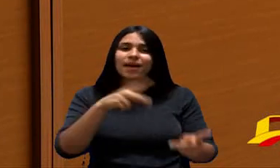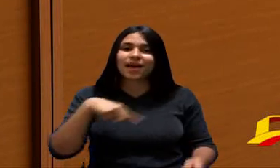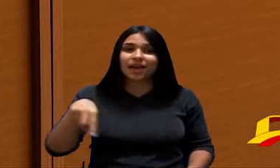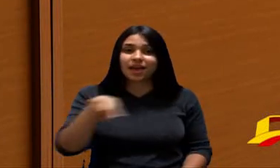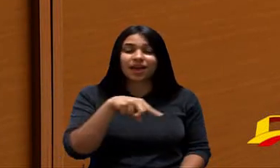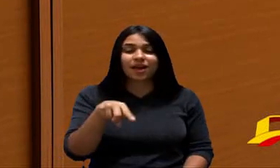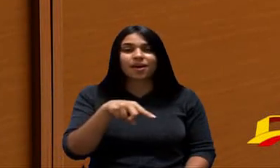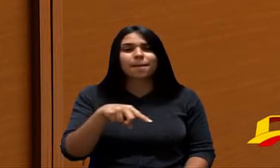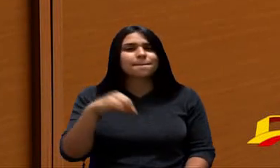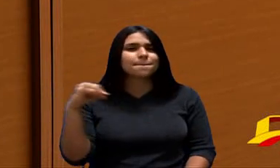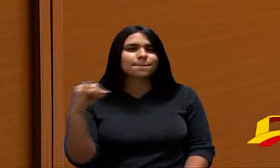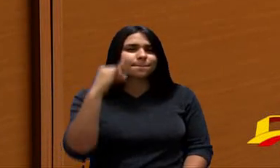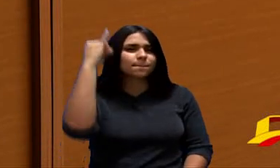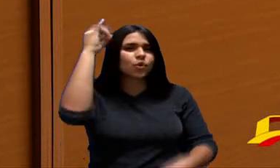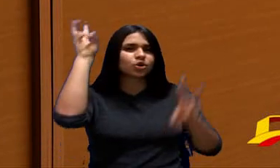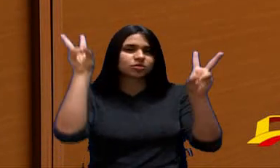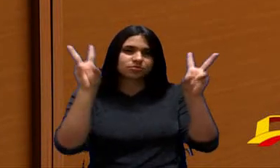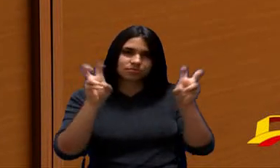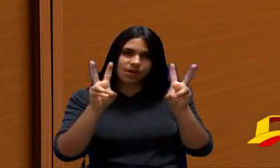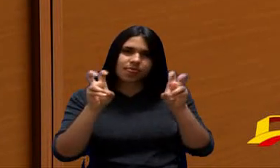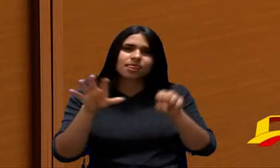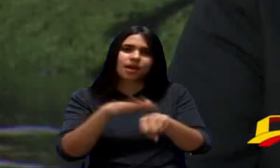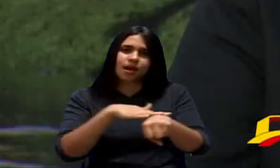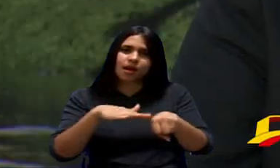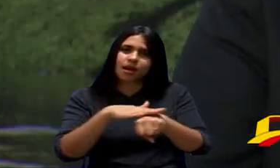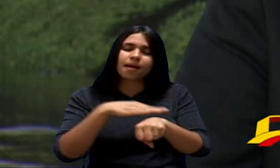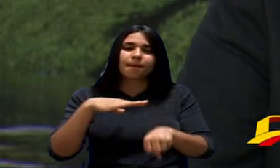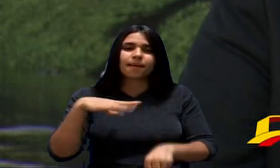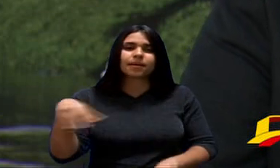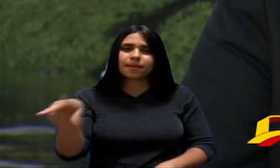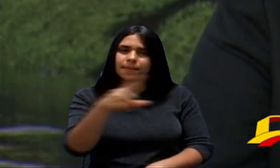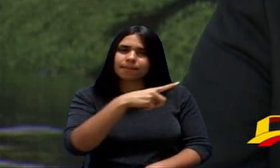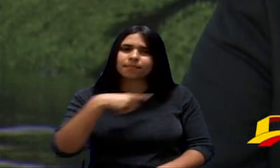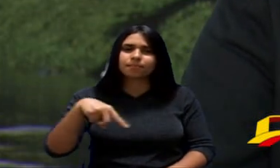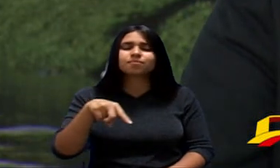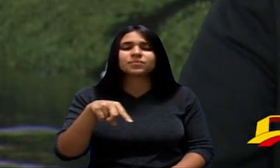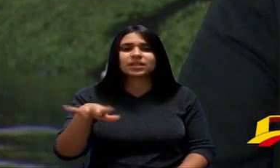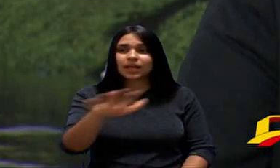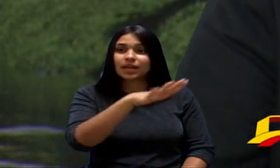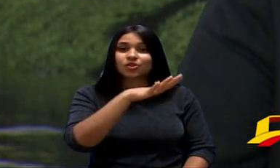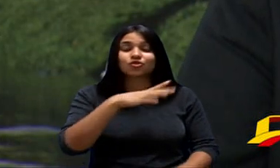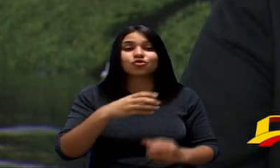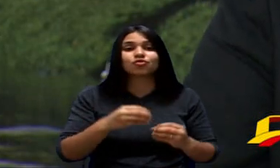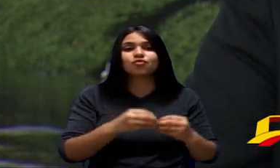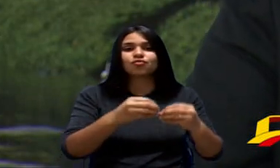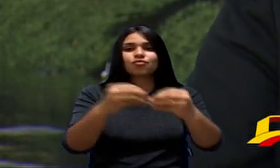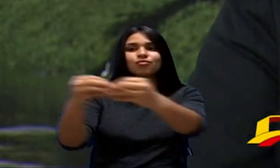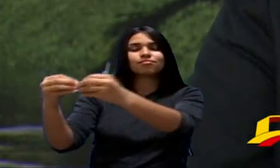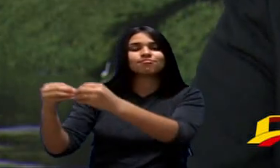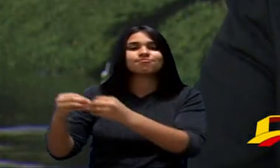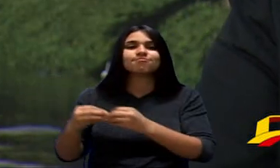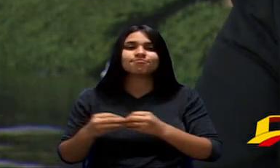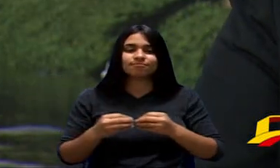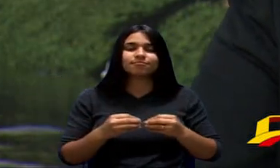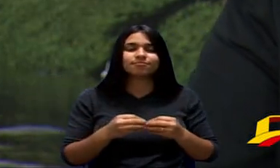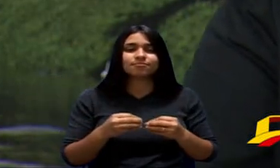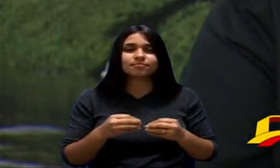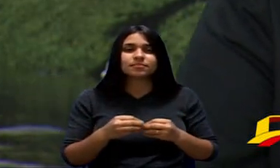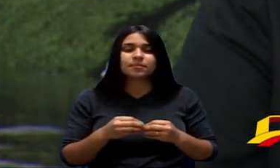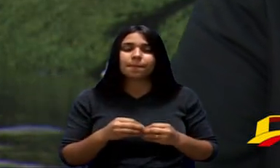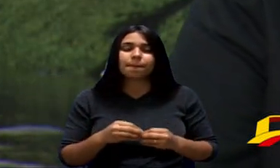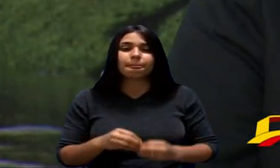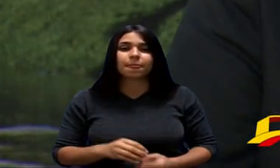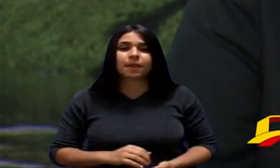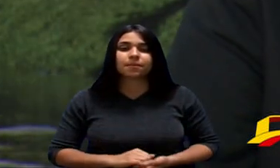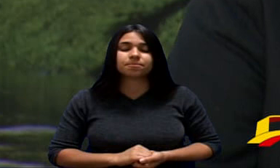Tão Importante Para O Município De Sorocaba Por Toda A Região Que A Gente Vê Como Foi Falado Já